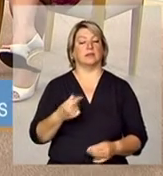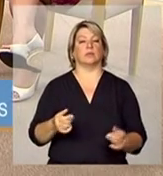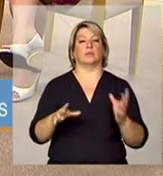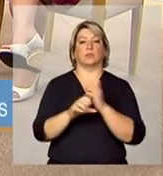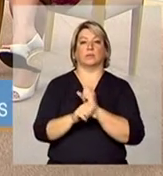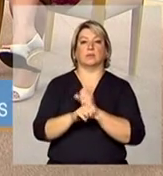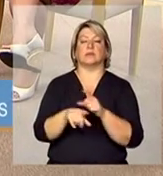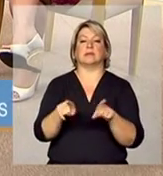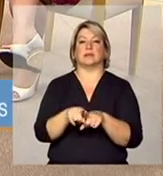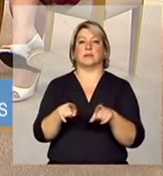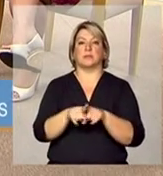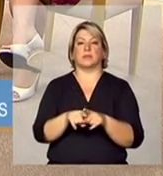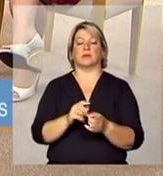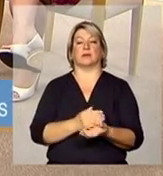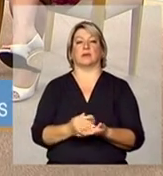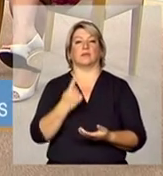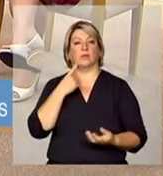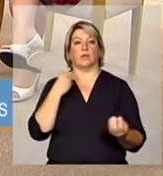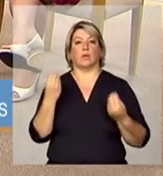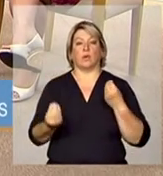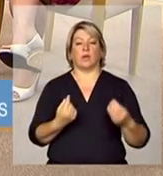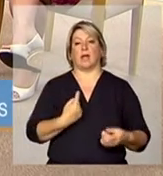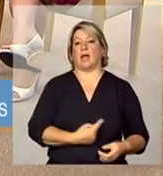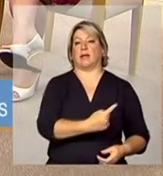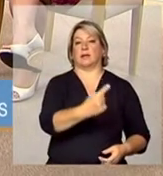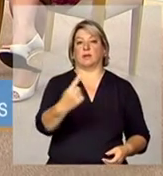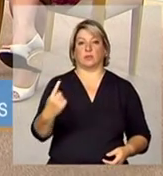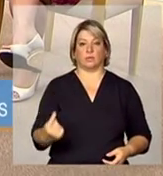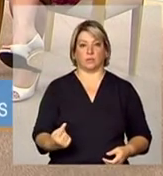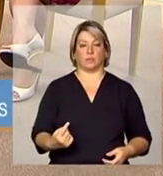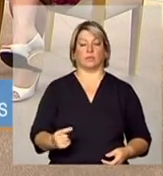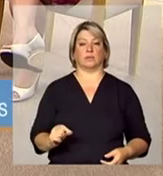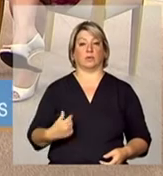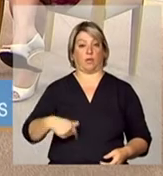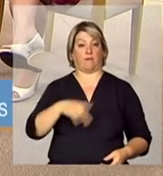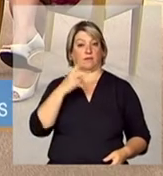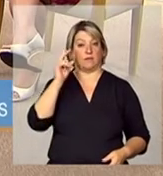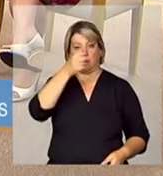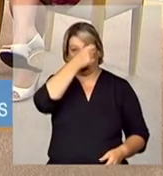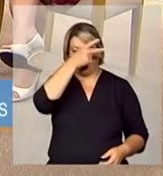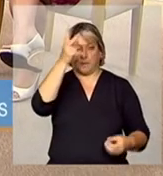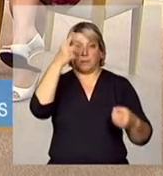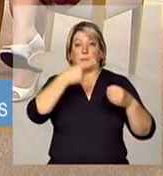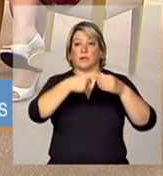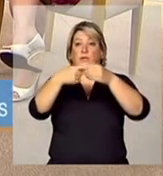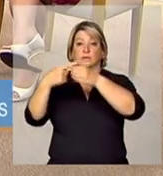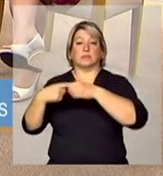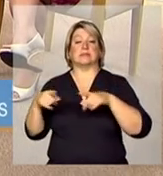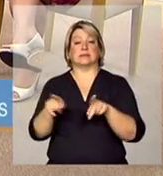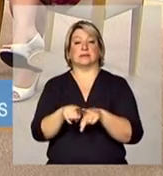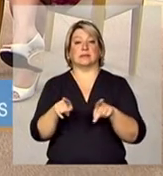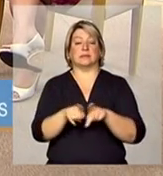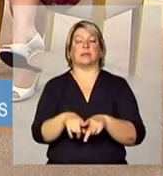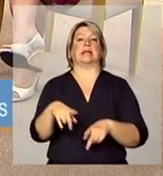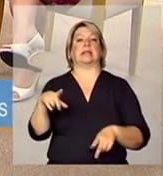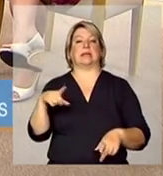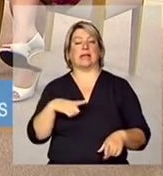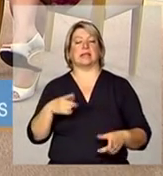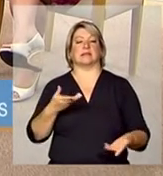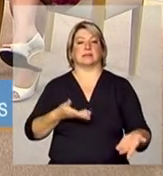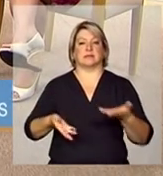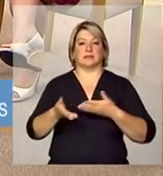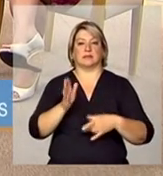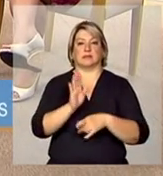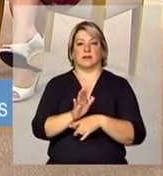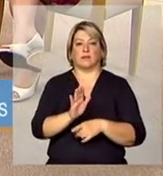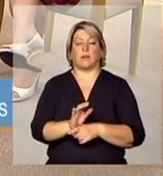também a partir da contrapartida de cada um dos entes nós estamos falando dos municípios também que tem uma retaguarda de serviço que pode disponibilizar